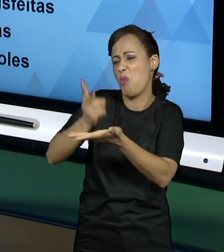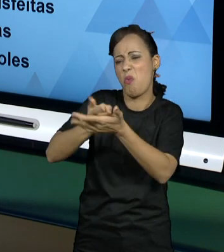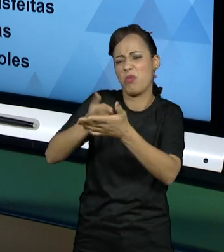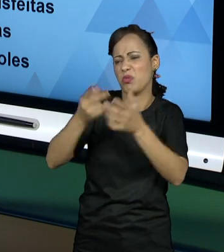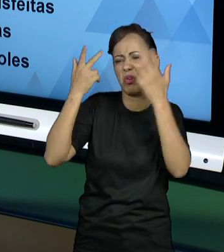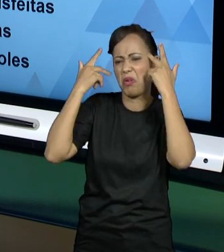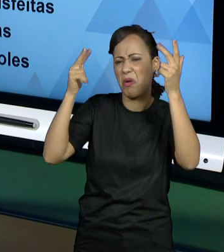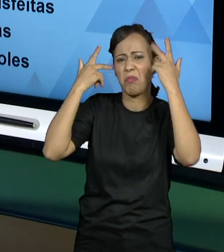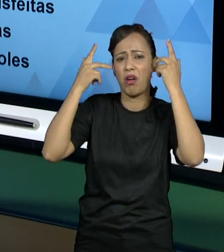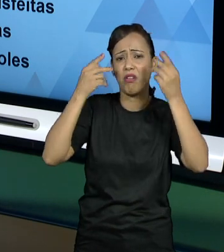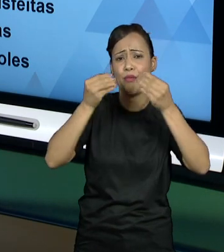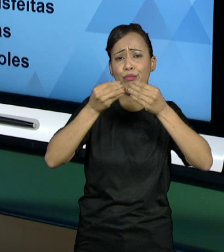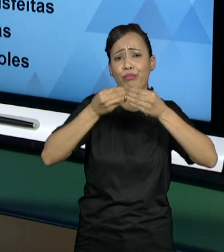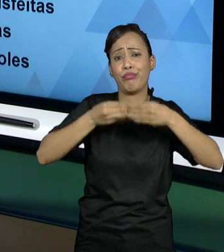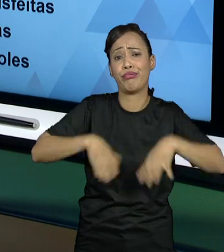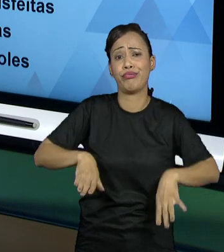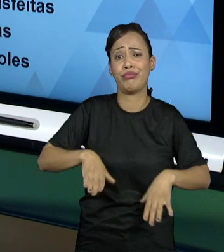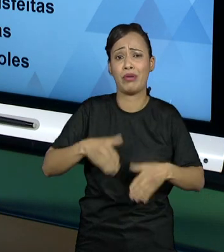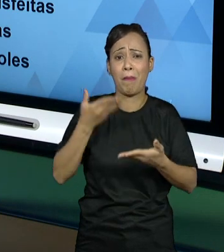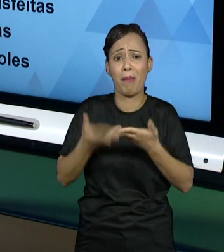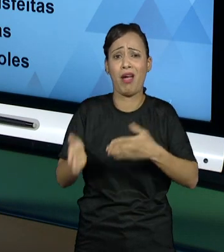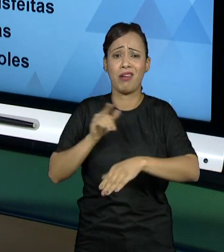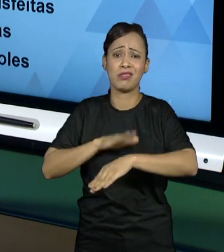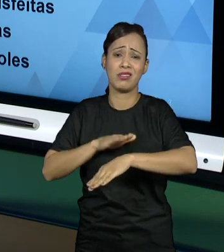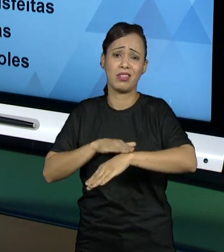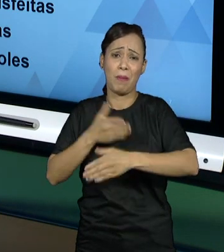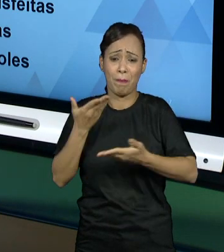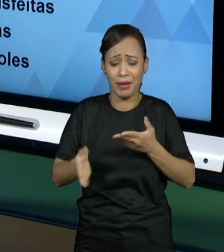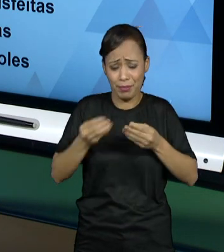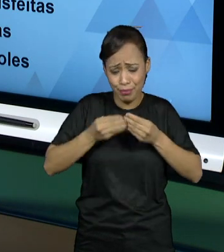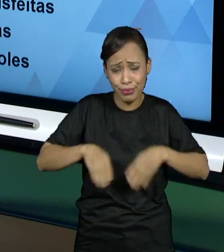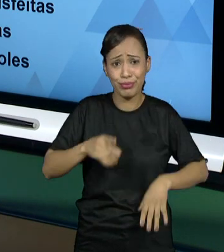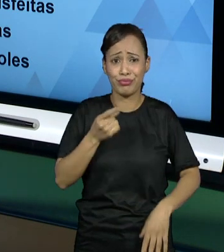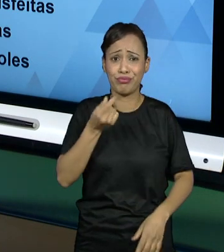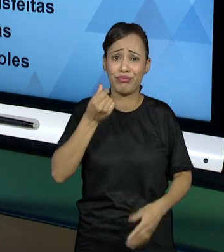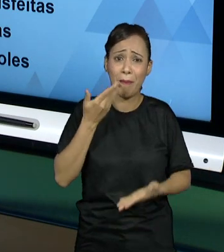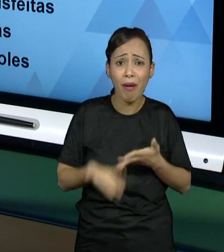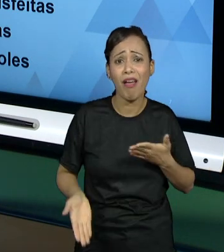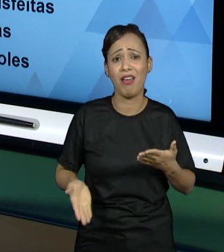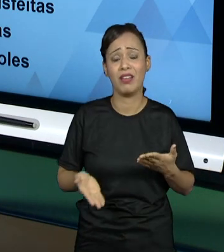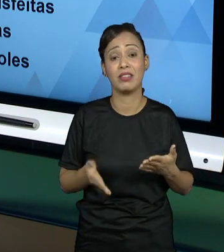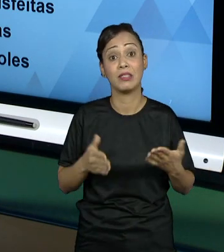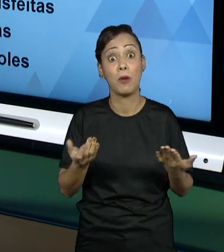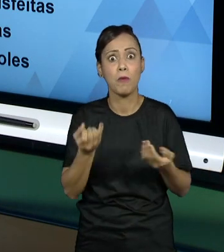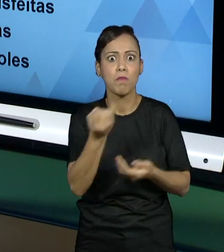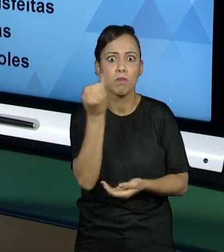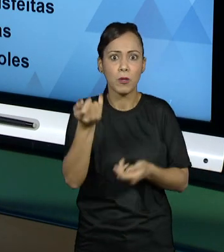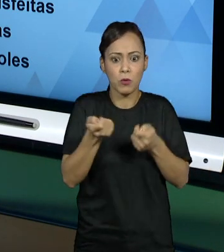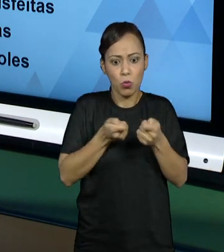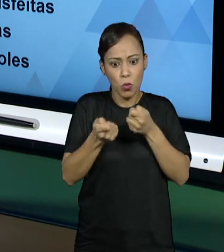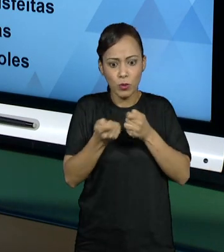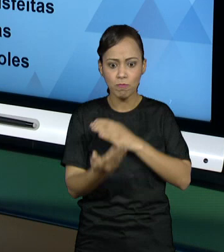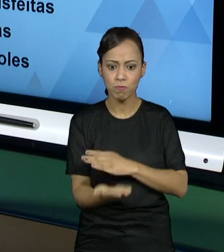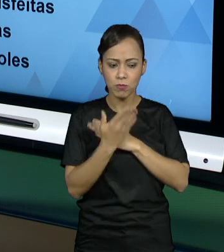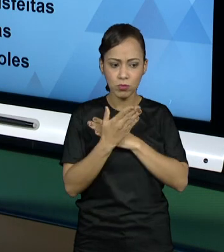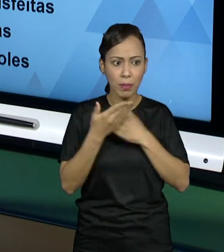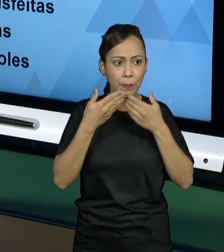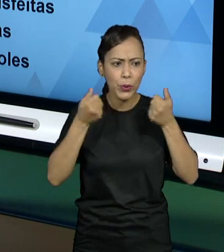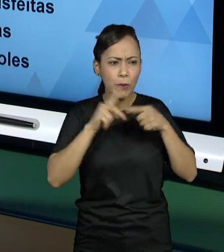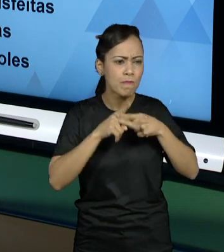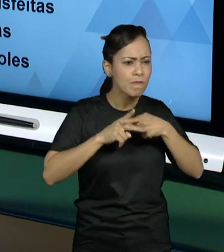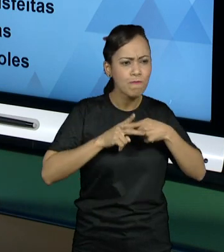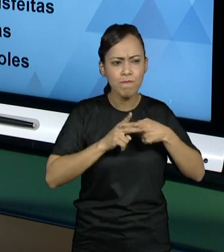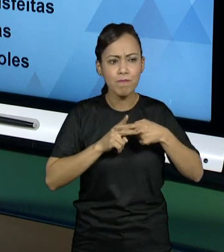você só vai perder tempo. Então, é importante que você realmente coloque controles que vão te trazer pontos de melhorias, que